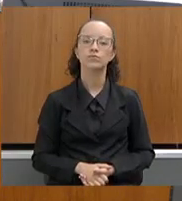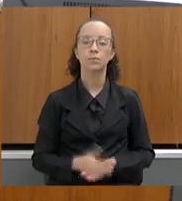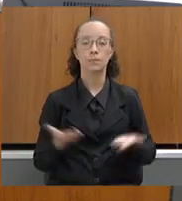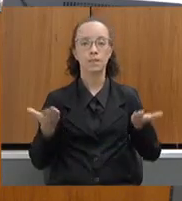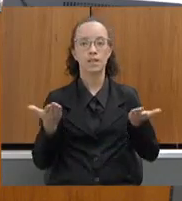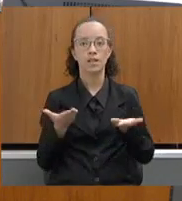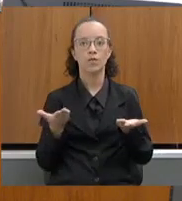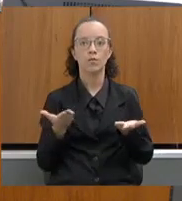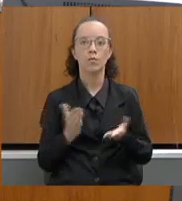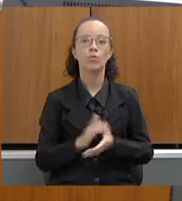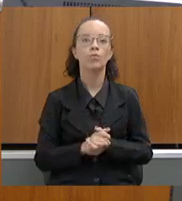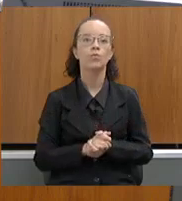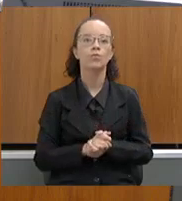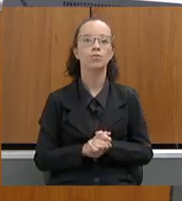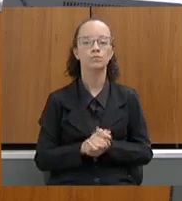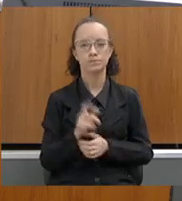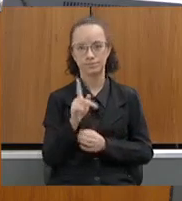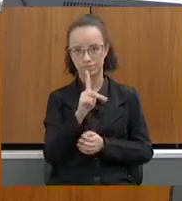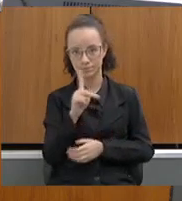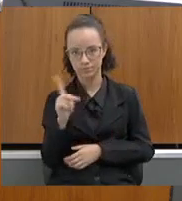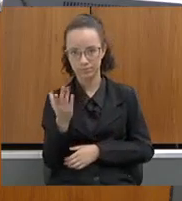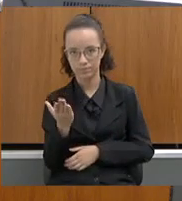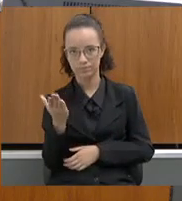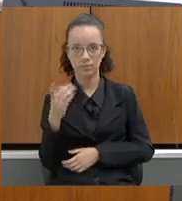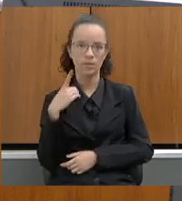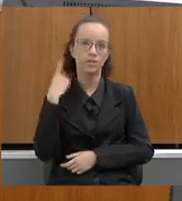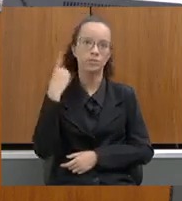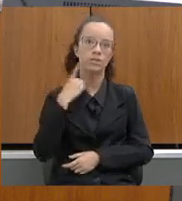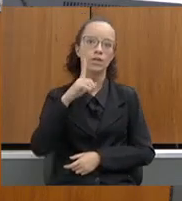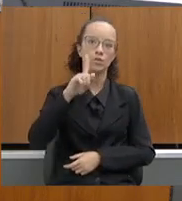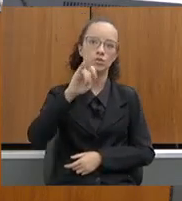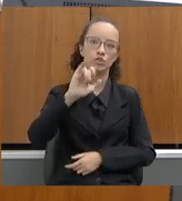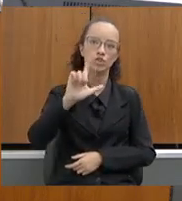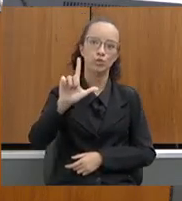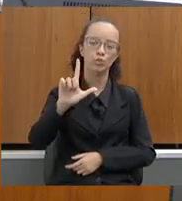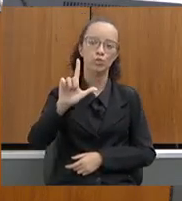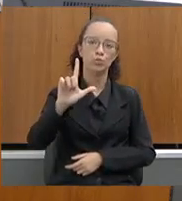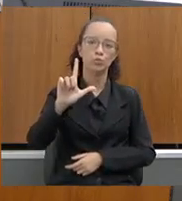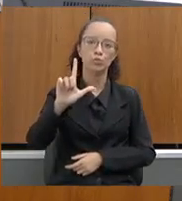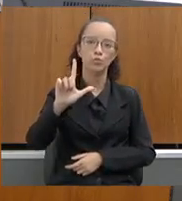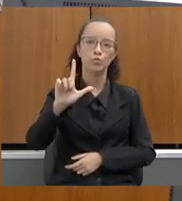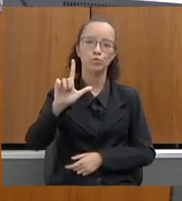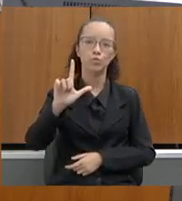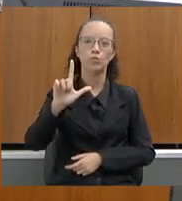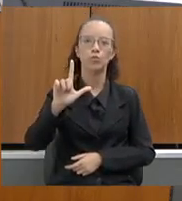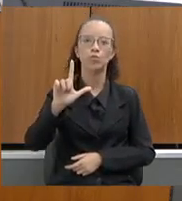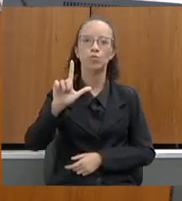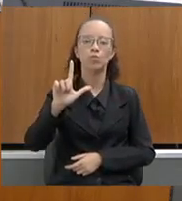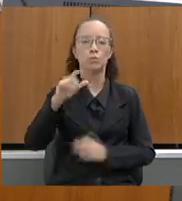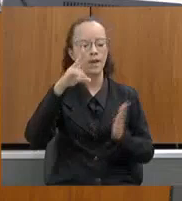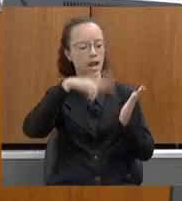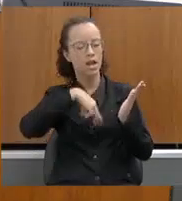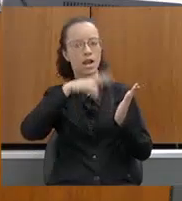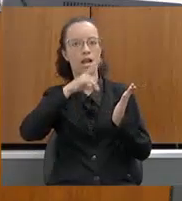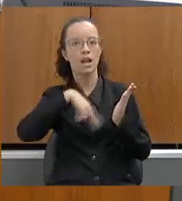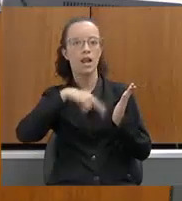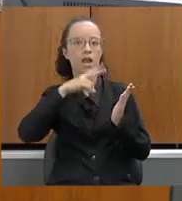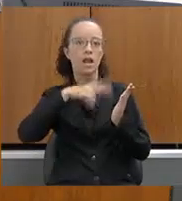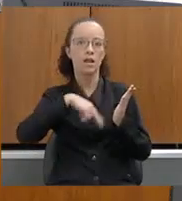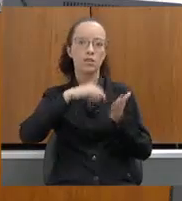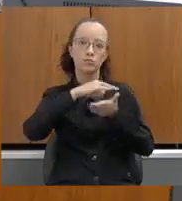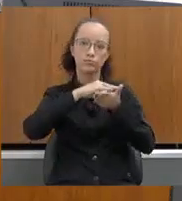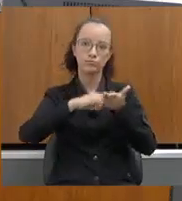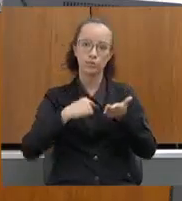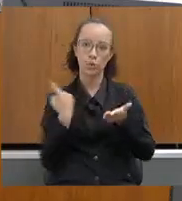Passo a presidência ao deputado Gil Pereira para fazer a leitura de requerimentos de nossa autoria.